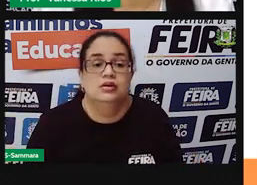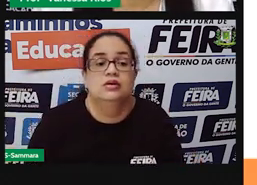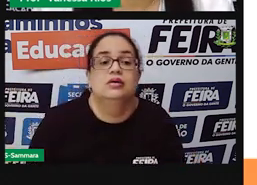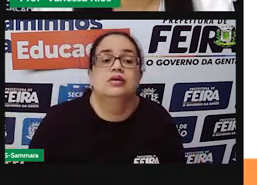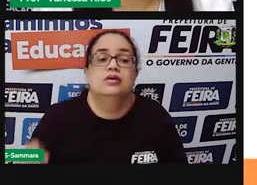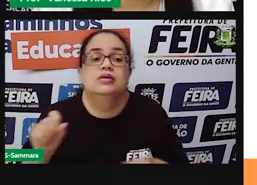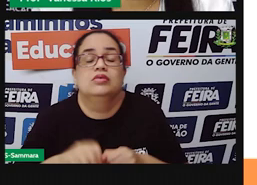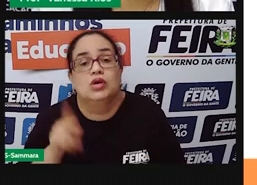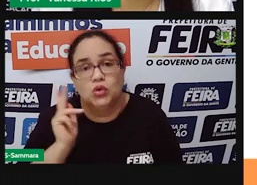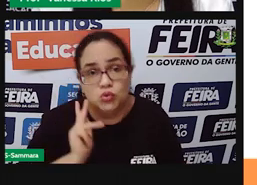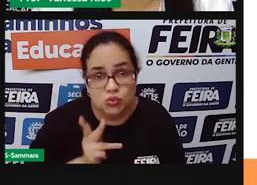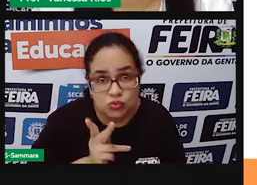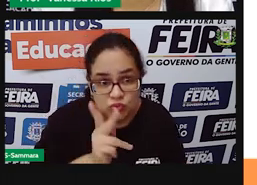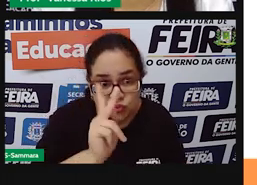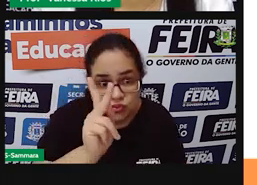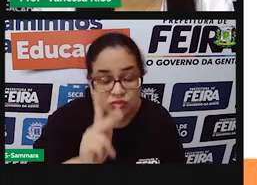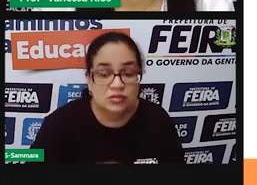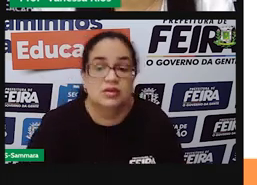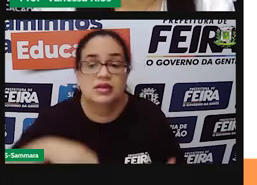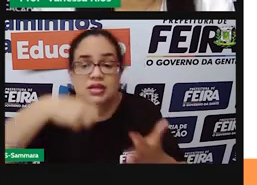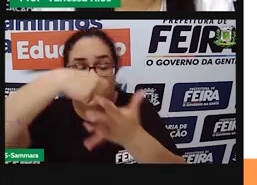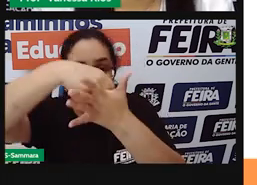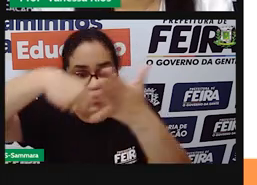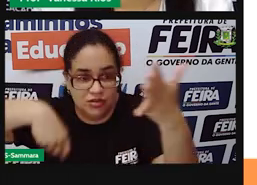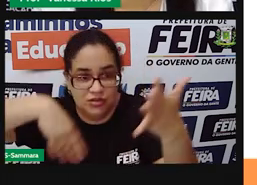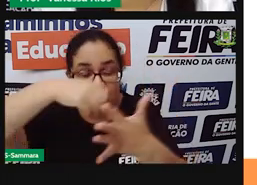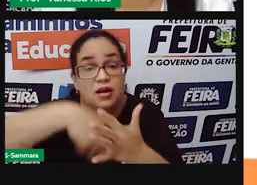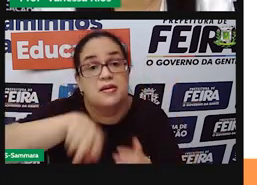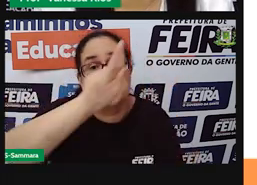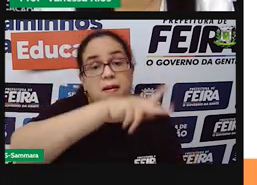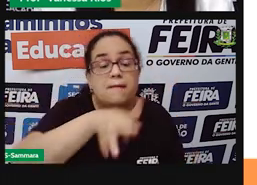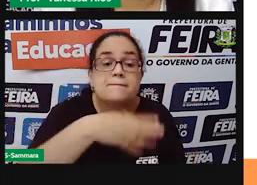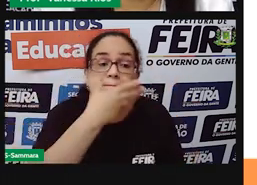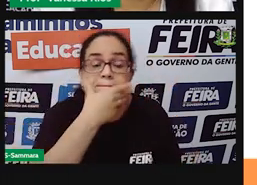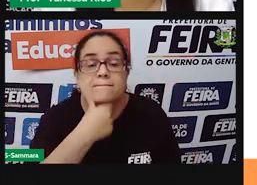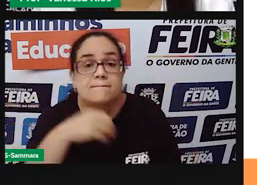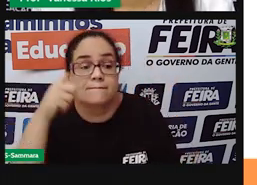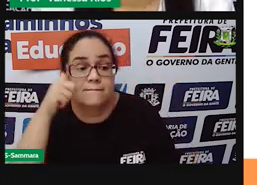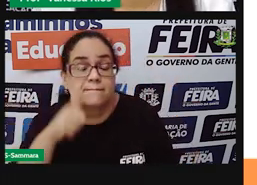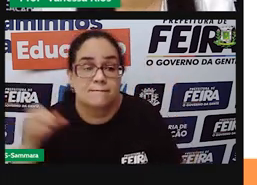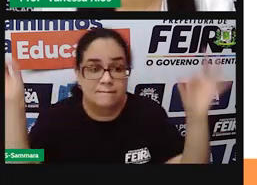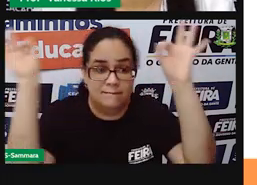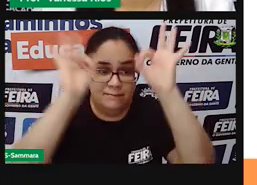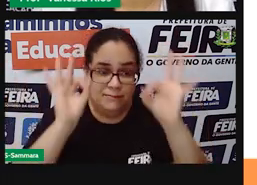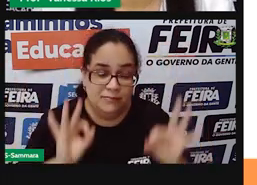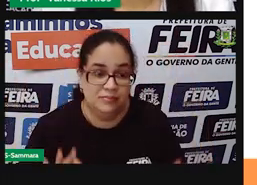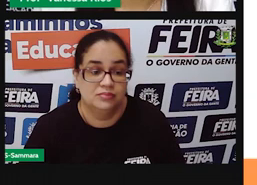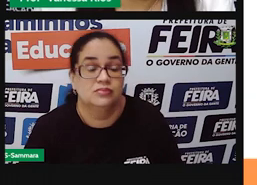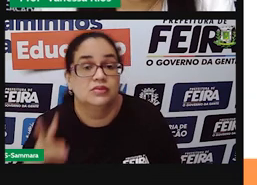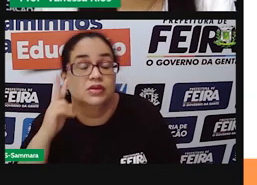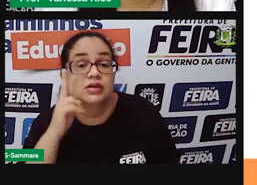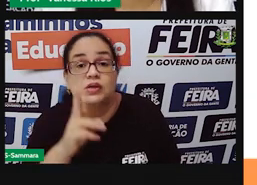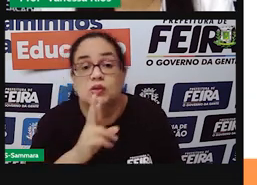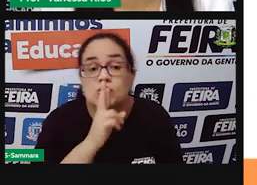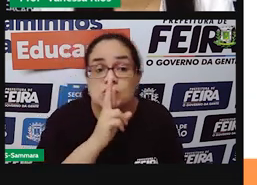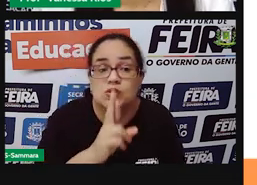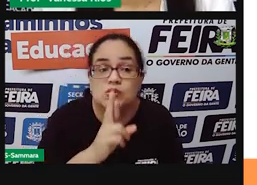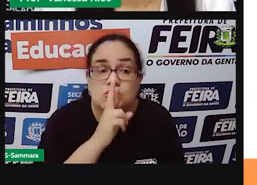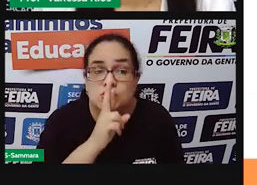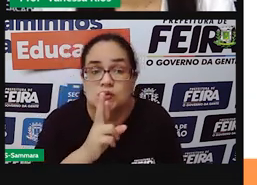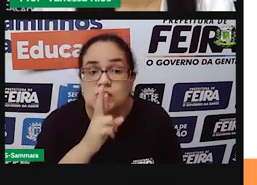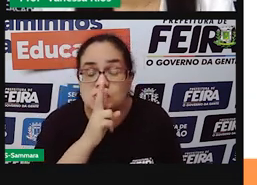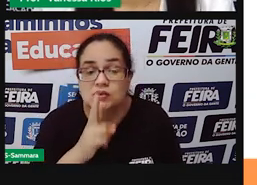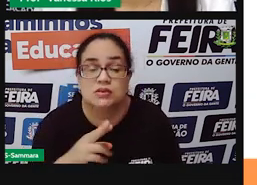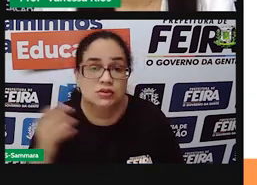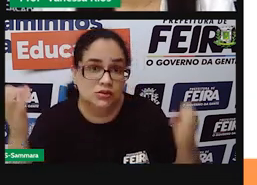a gente vai dando continuidade com a atividade aí que o seu apro ou o seu professor preparou para que vocês respondam a partir